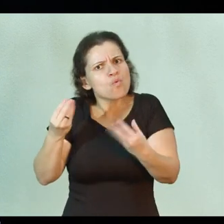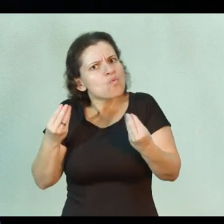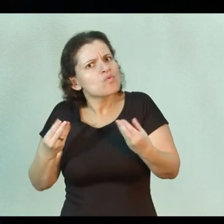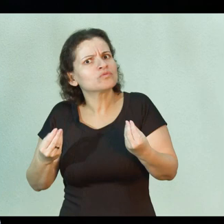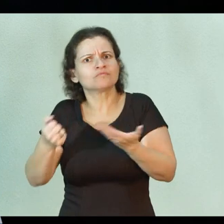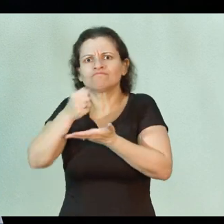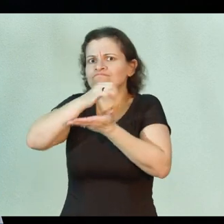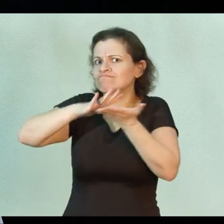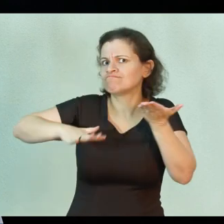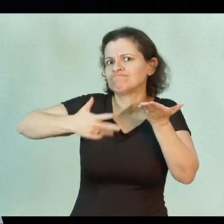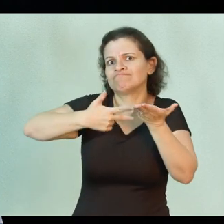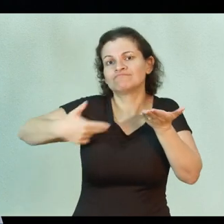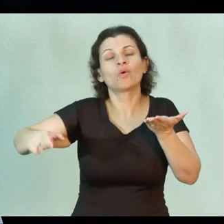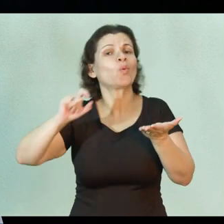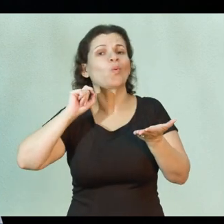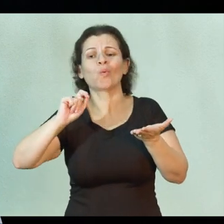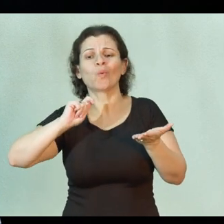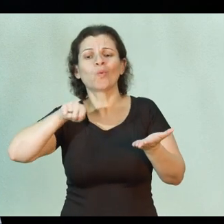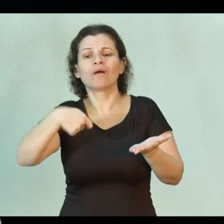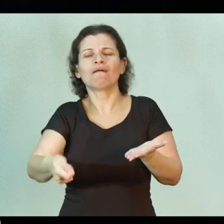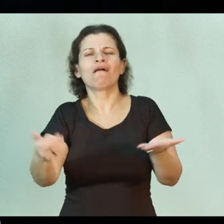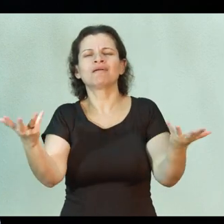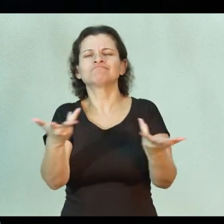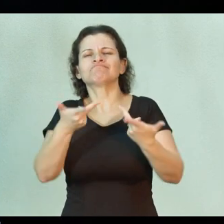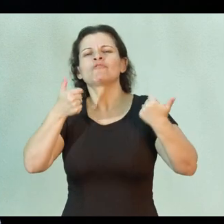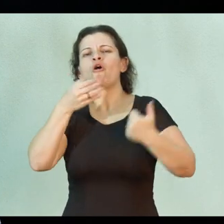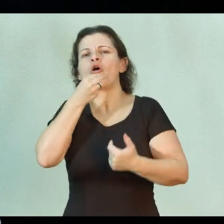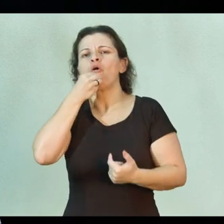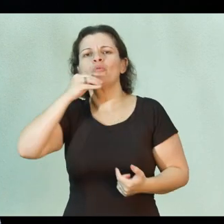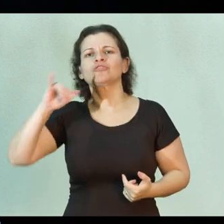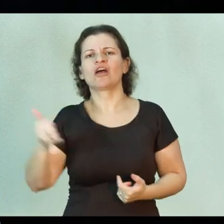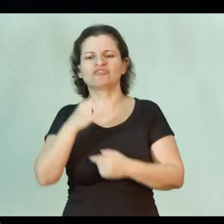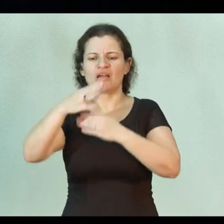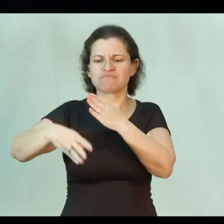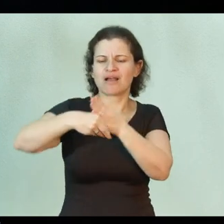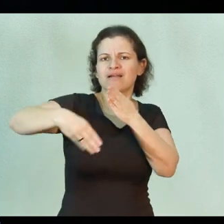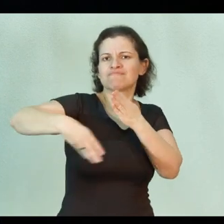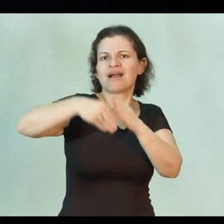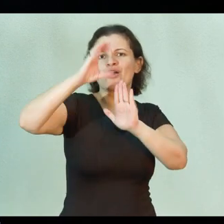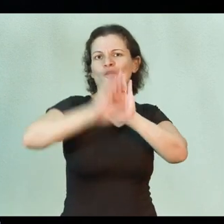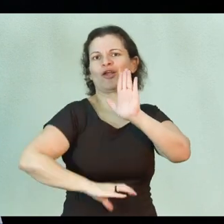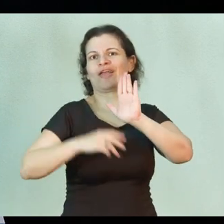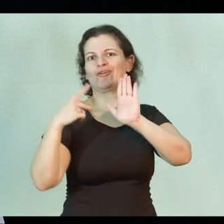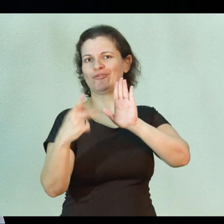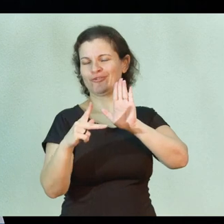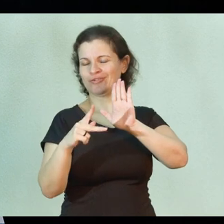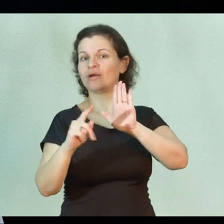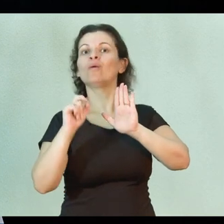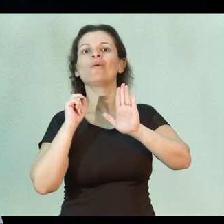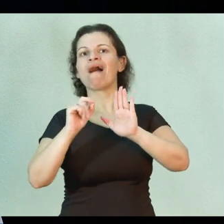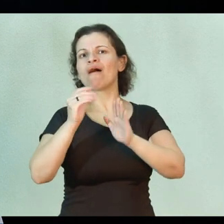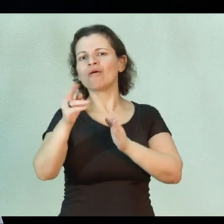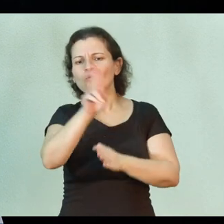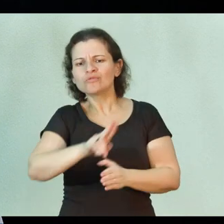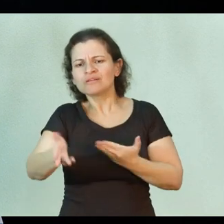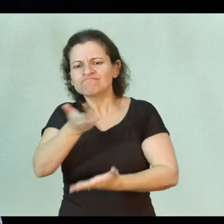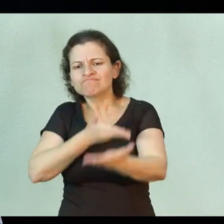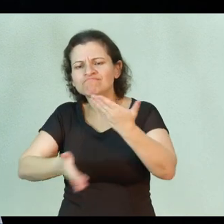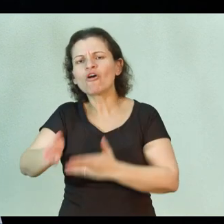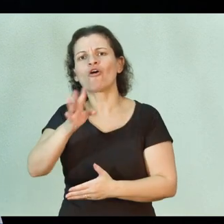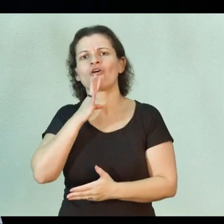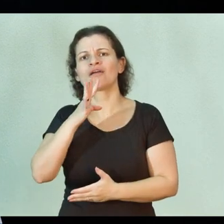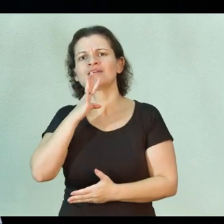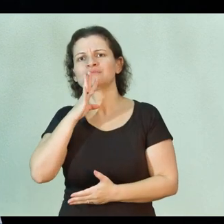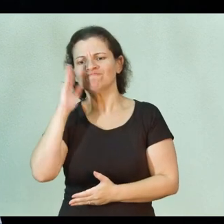atividades, que caracterizam uma excelente oportunidade de complementação curricular, onde eles aplicam diretamente os